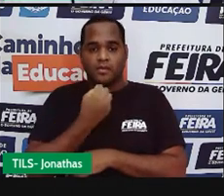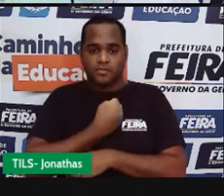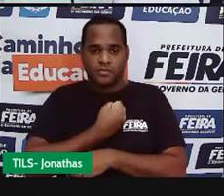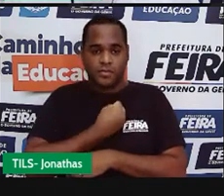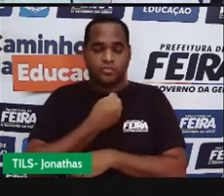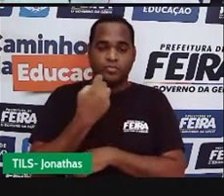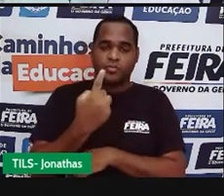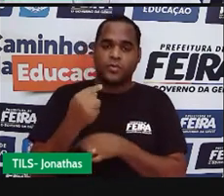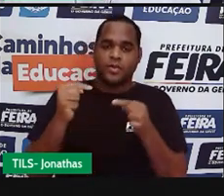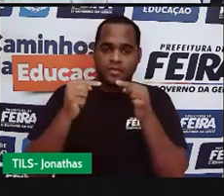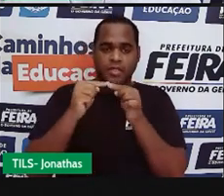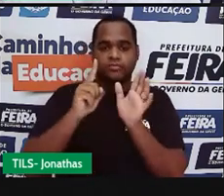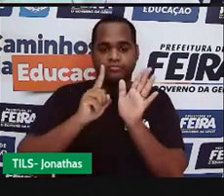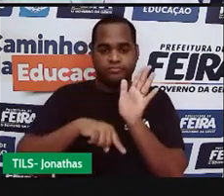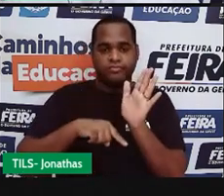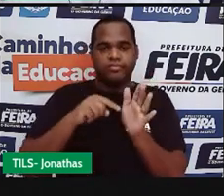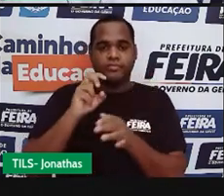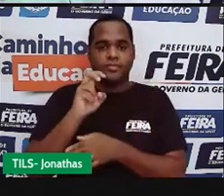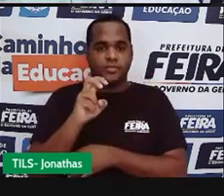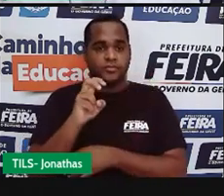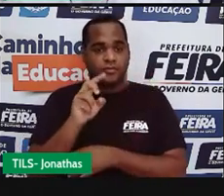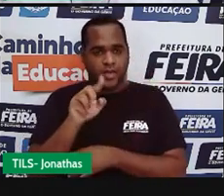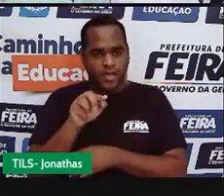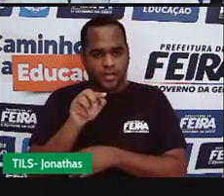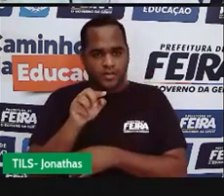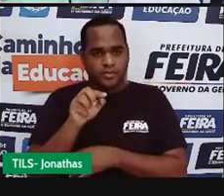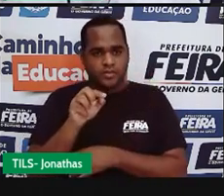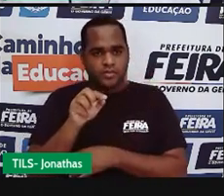é menor do que o cinco. Concorda comigo?